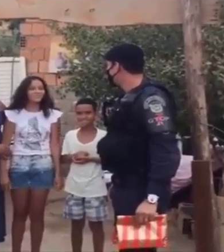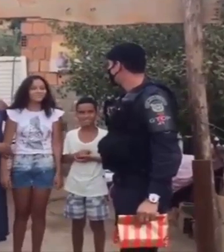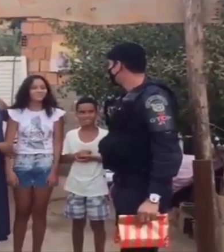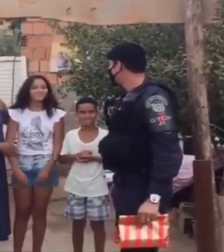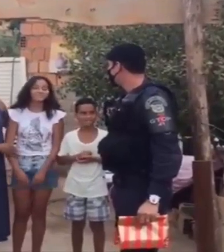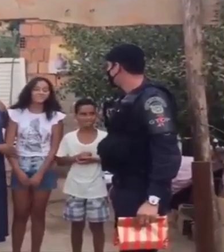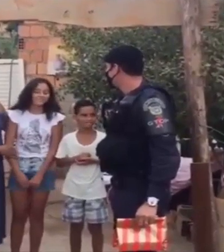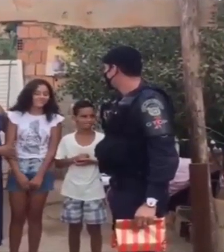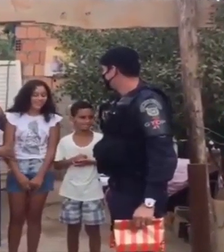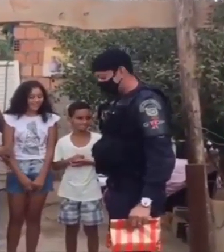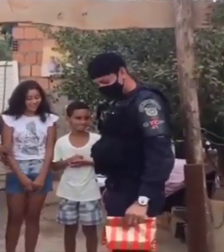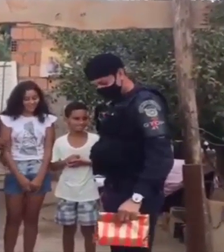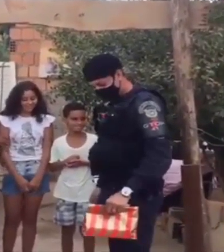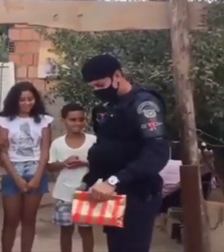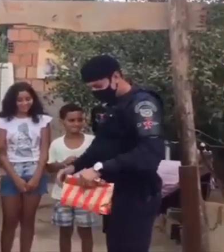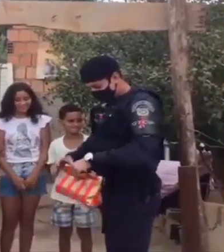11 anos